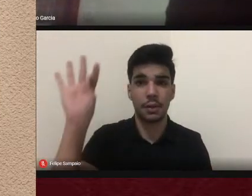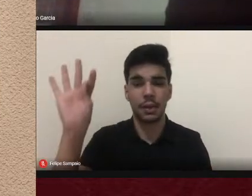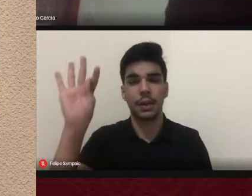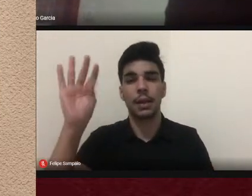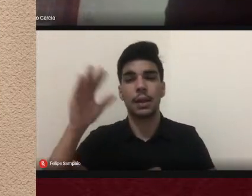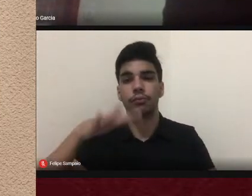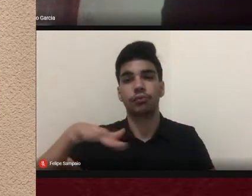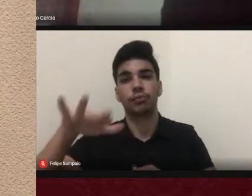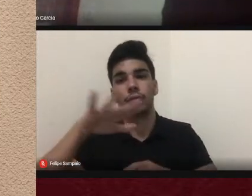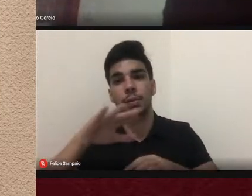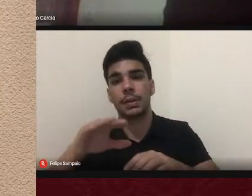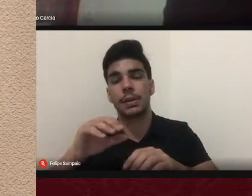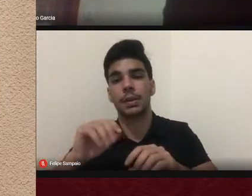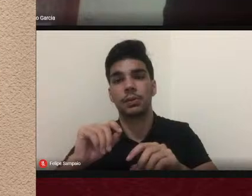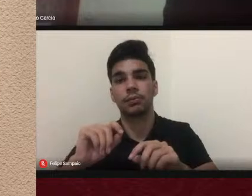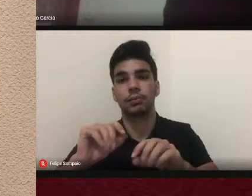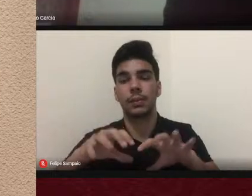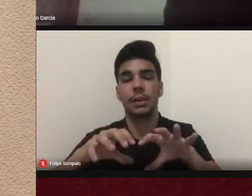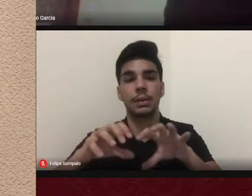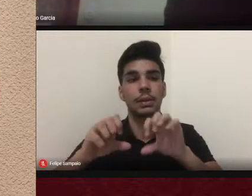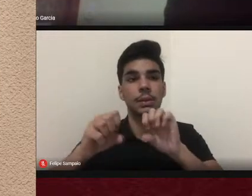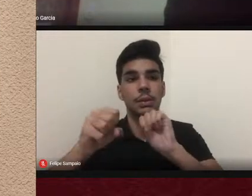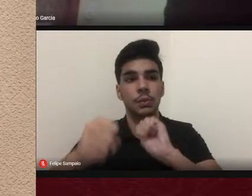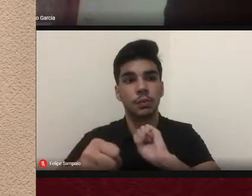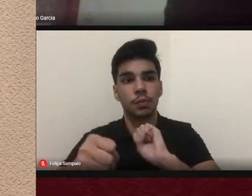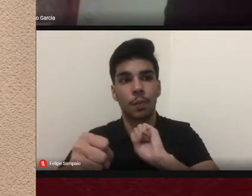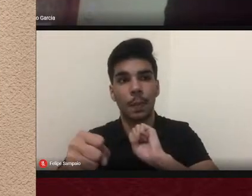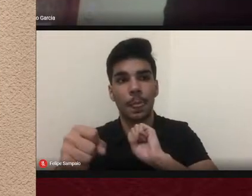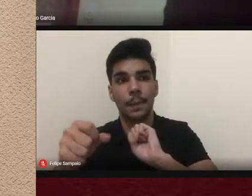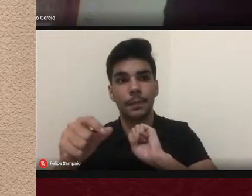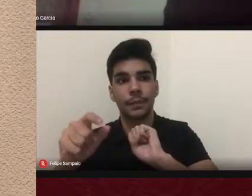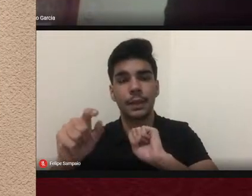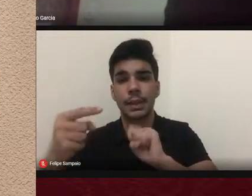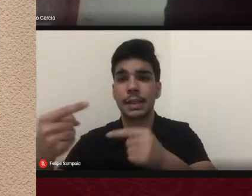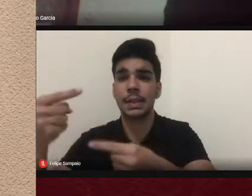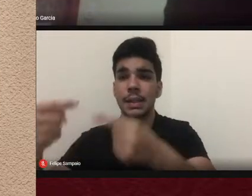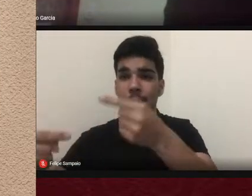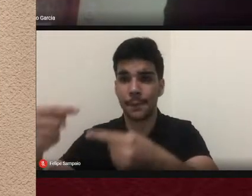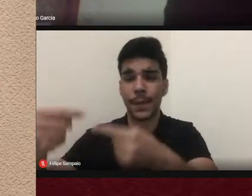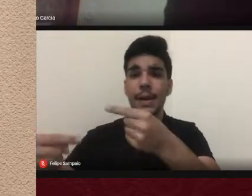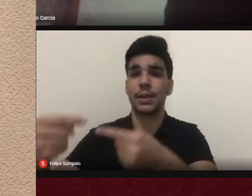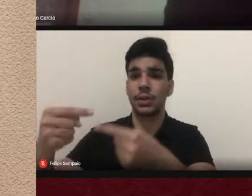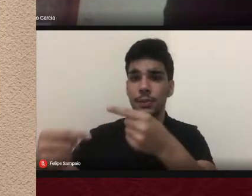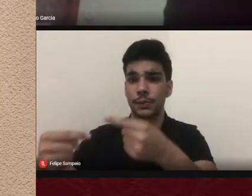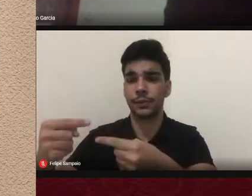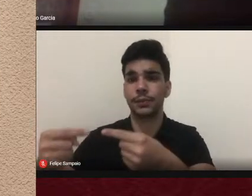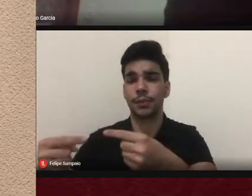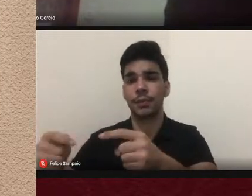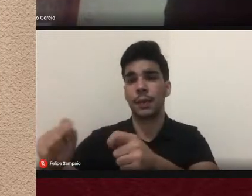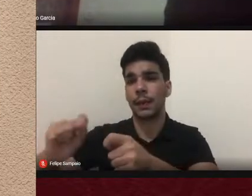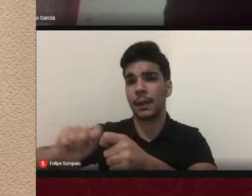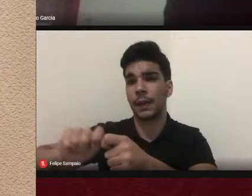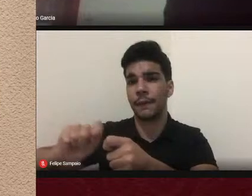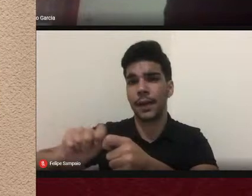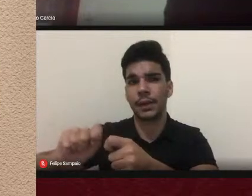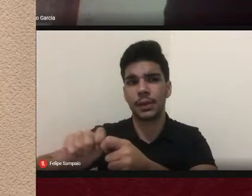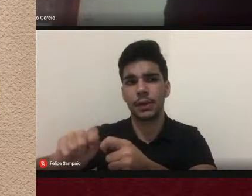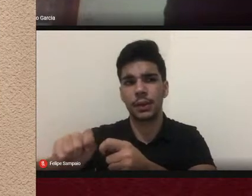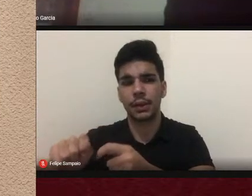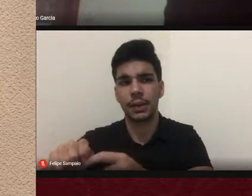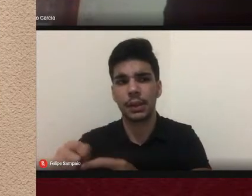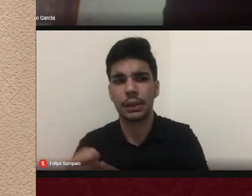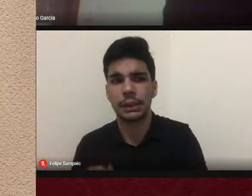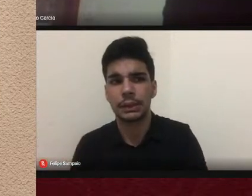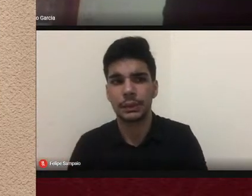tatuador enfim esse debate é feito e é fomentado numa linguagem um pouco mais